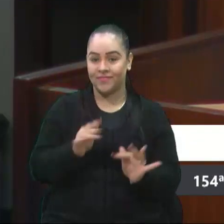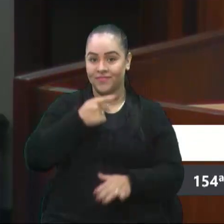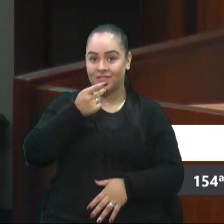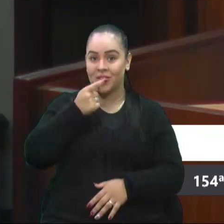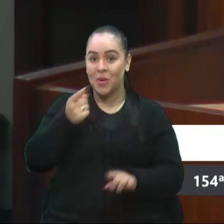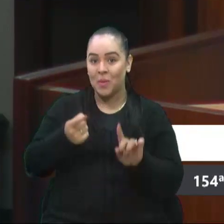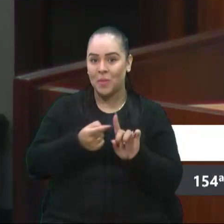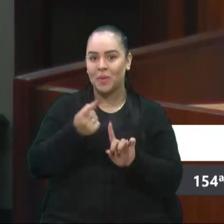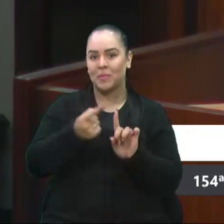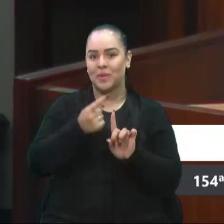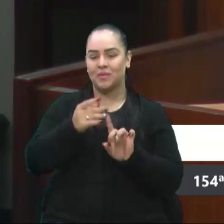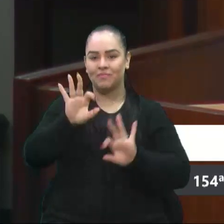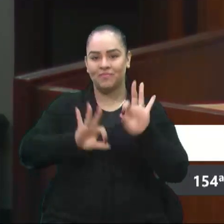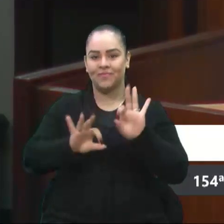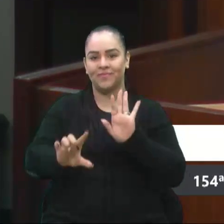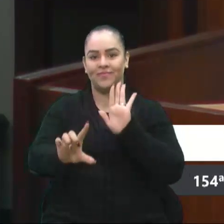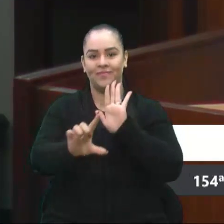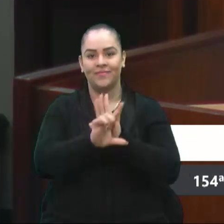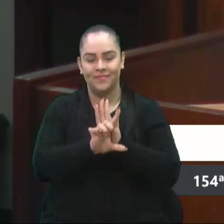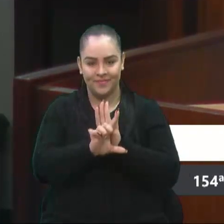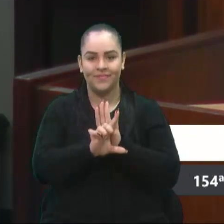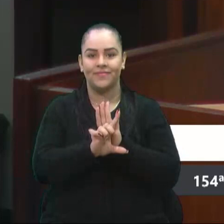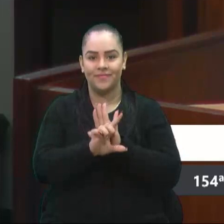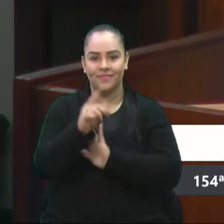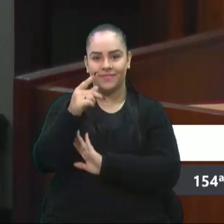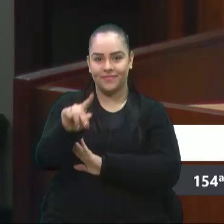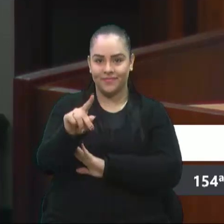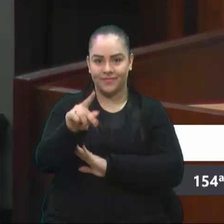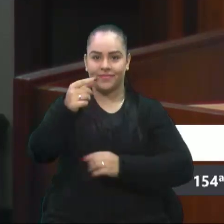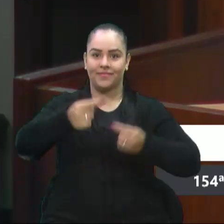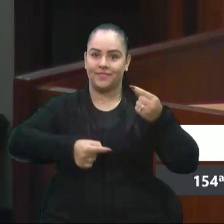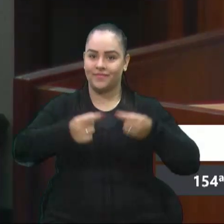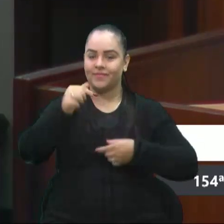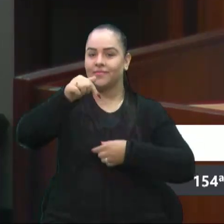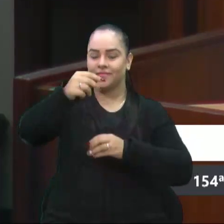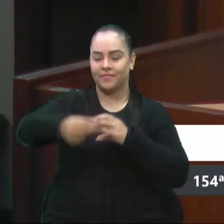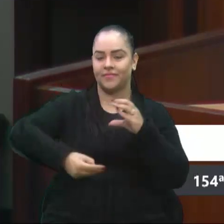do primeiro projeto de lei dela, que viria a pauta na discussão aqui na Câmara de Vereadores.